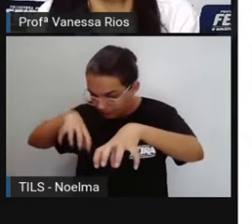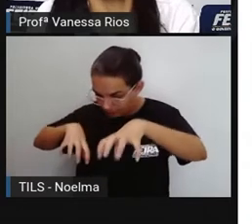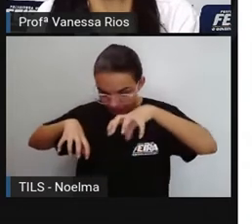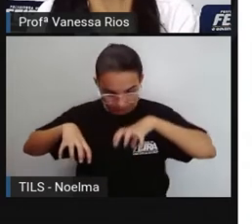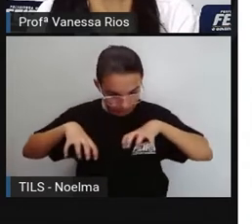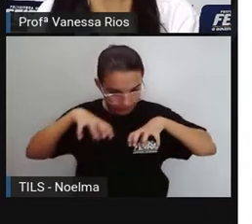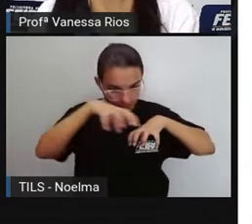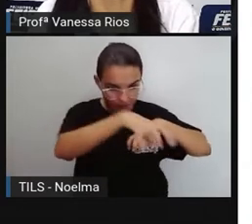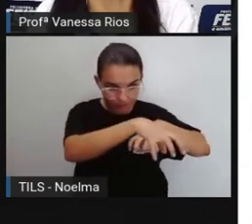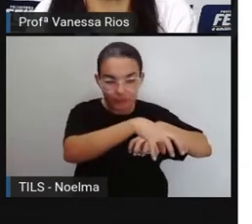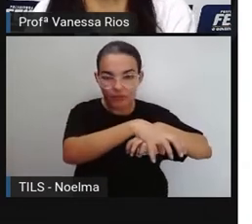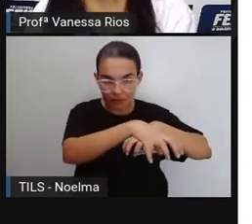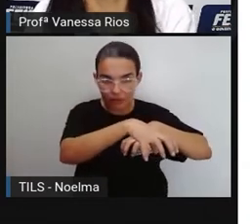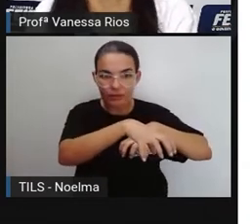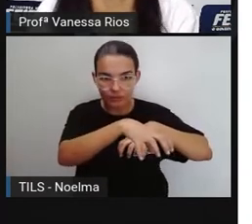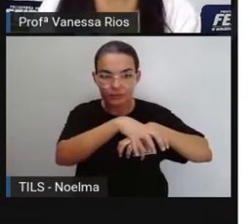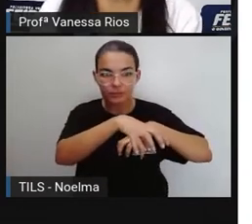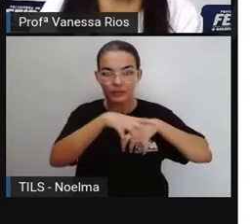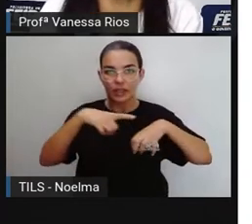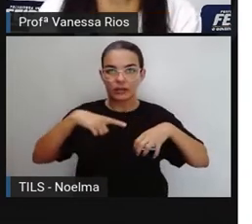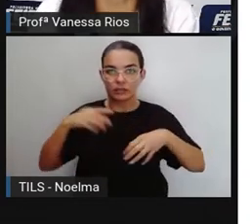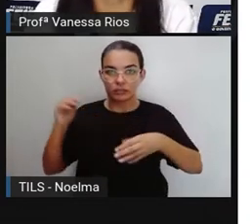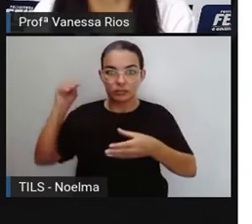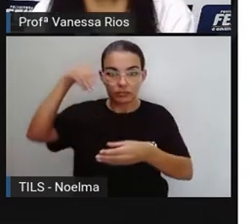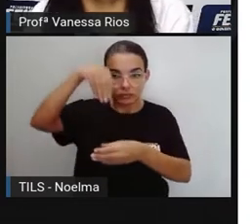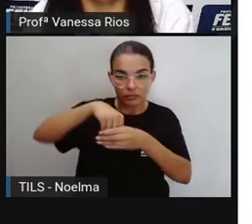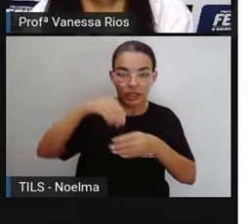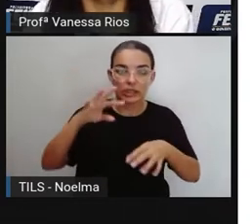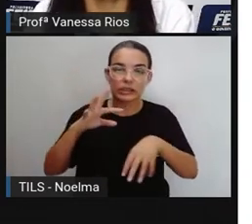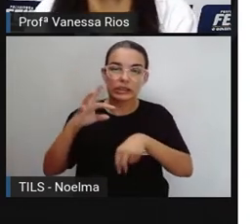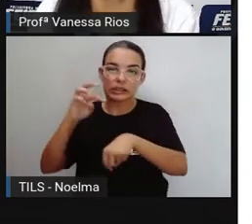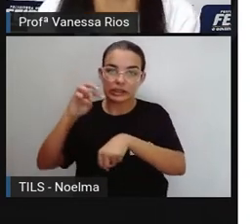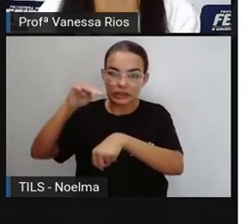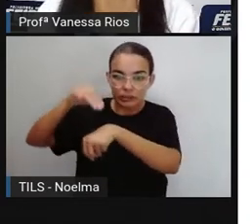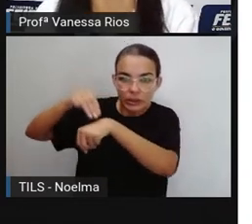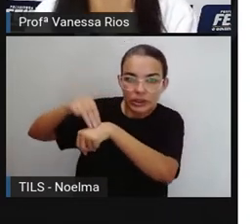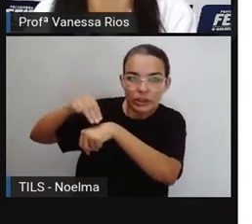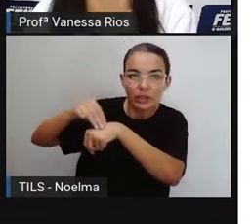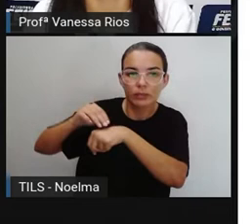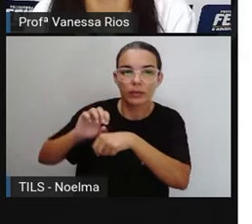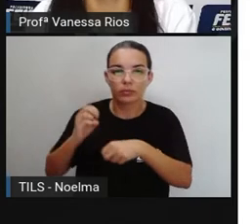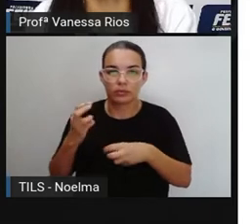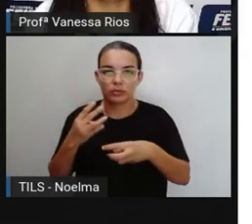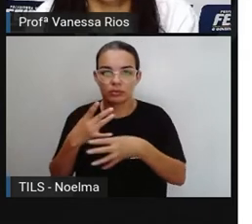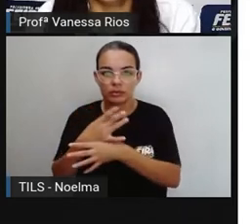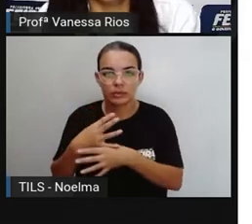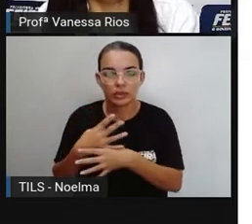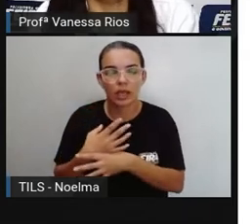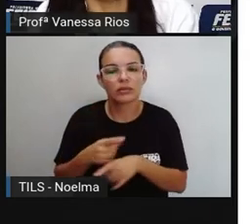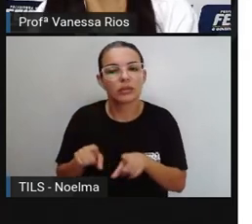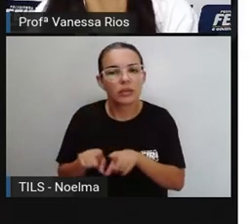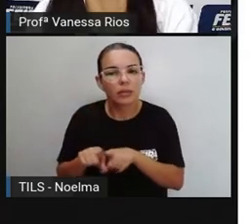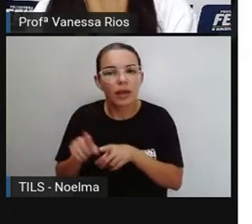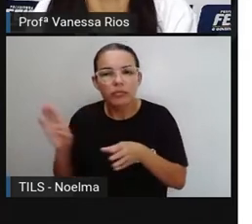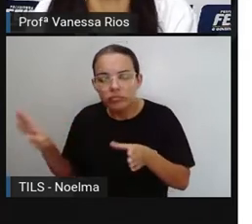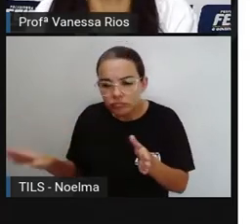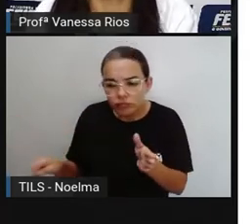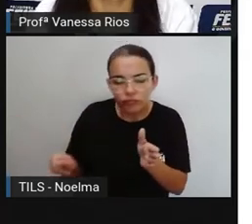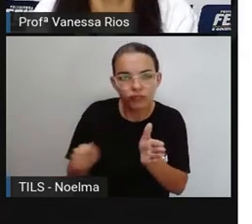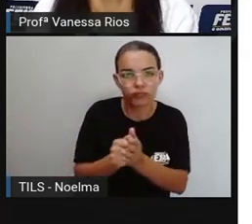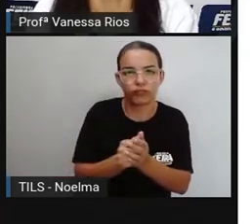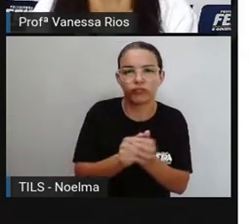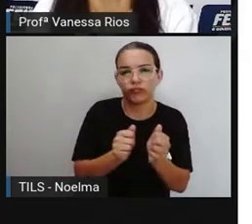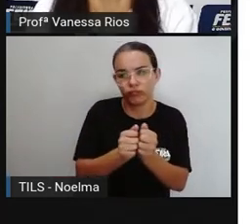territoriais de uma cidade ou de um município, que vão compor esse município. Então, os